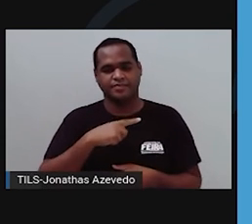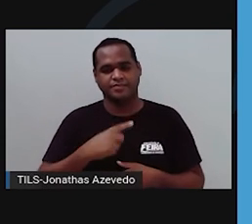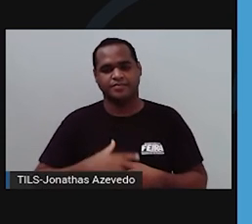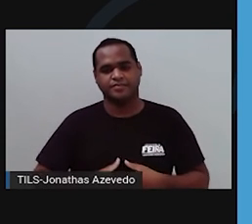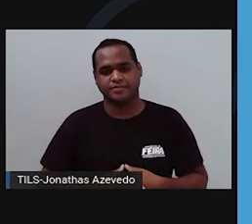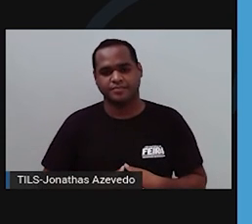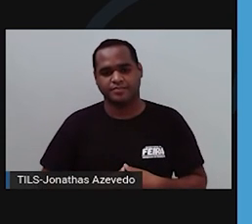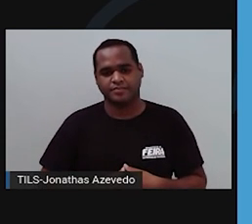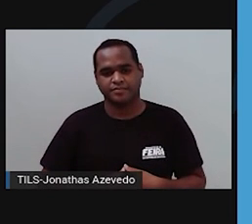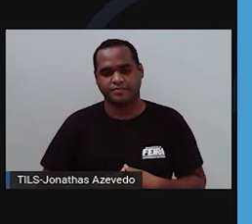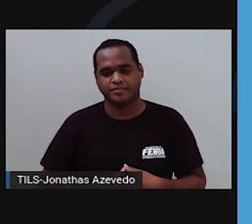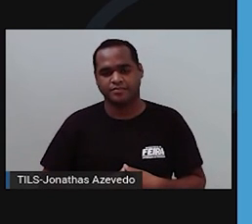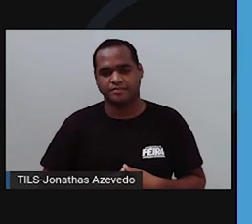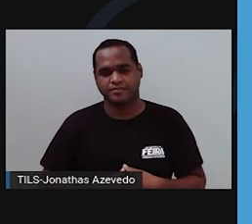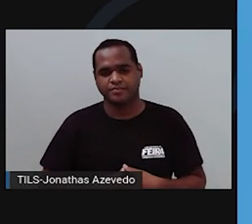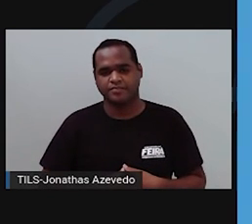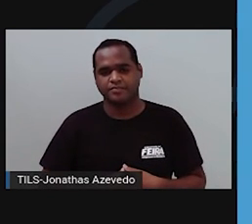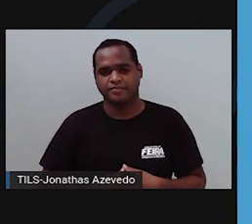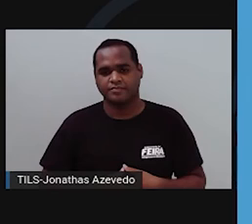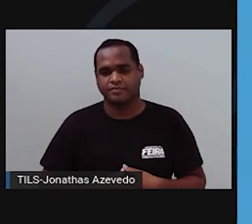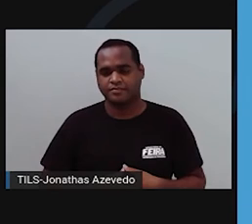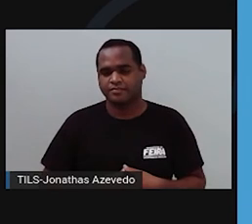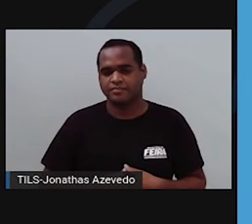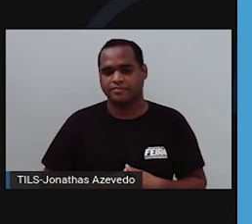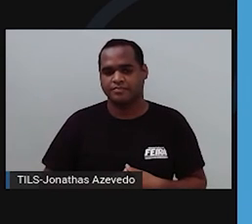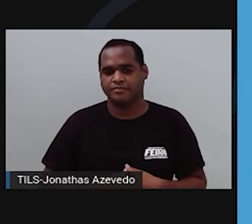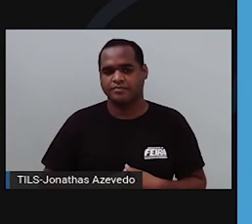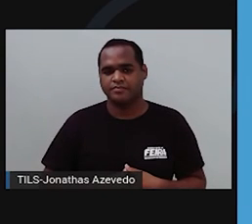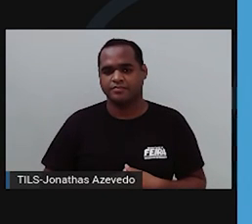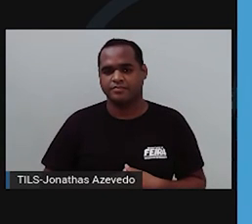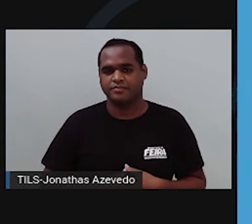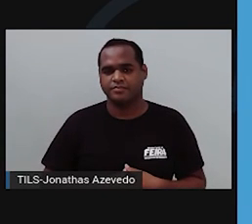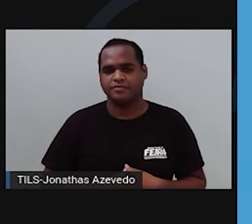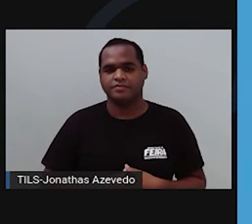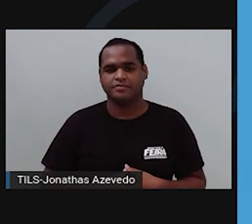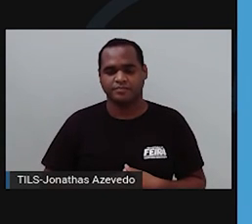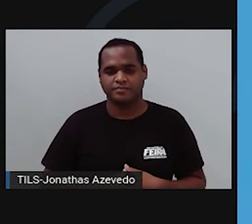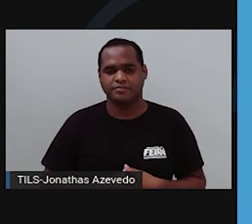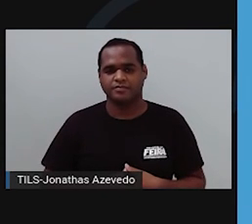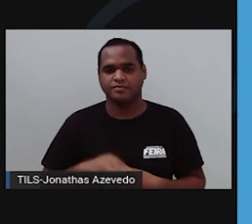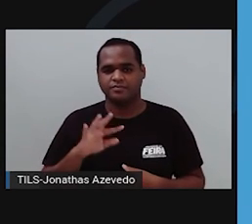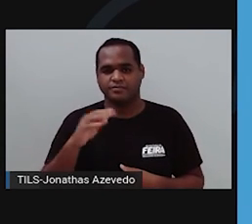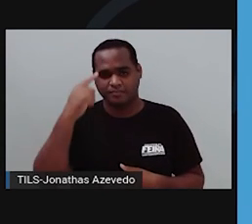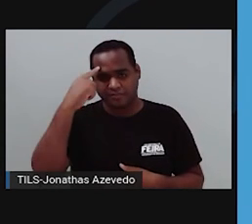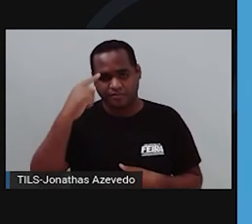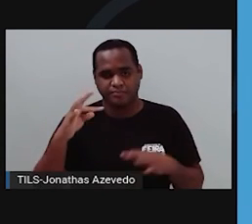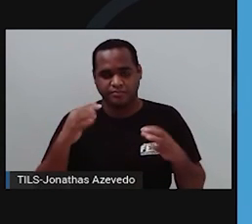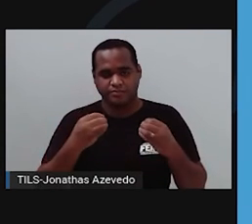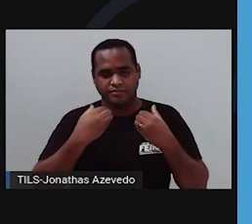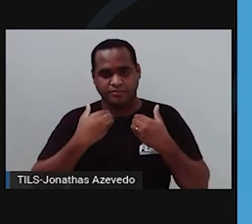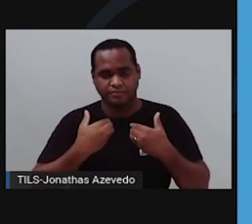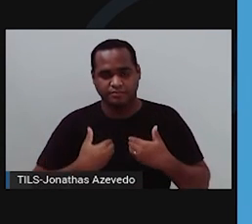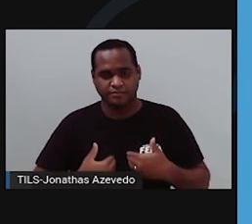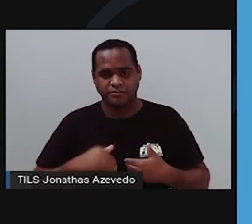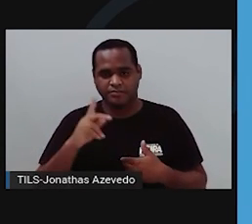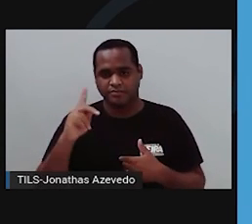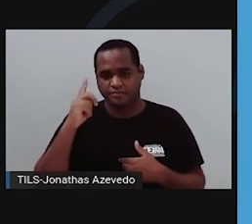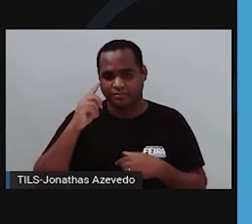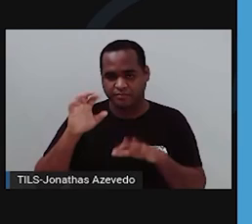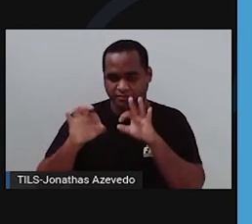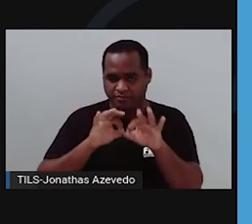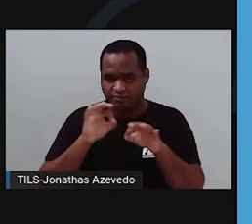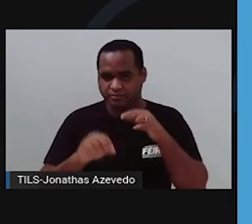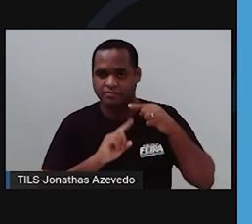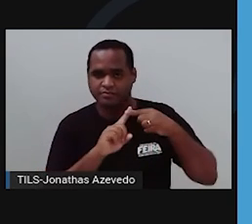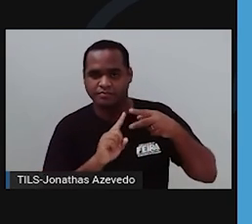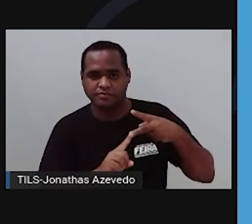o tecido sanguíneo, que constitui o sangue. O tecido nervoso é formado por dois tipos de células.